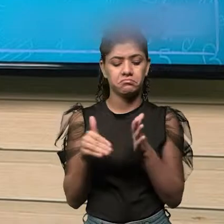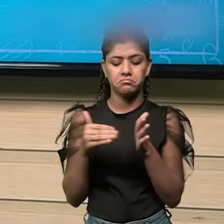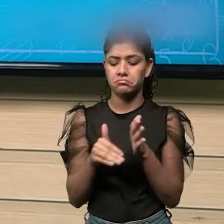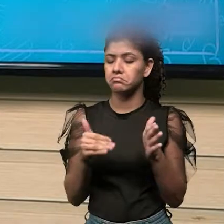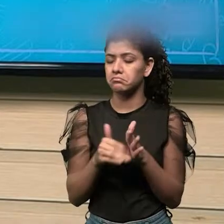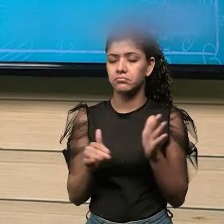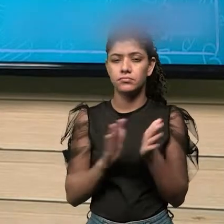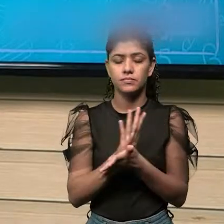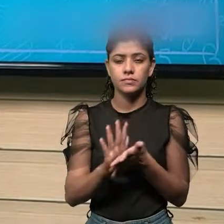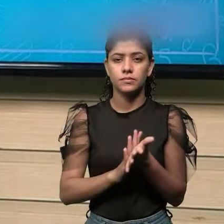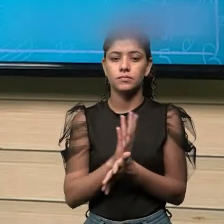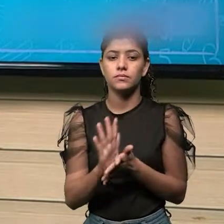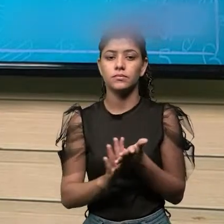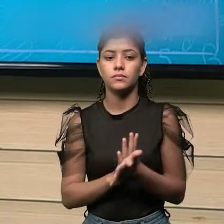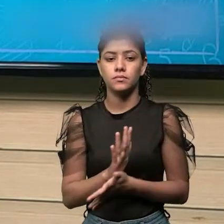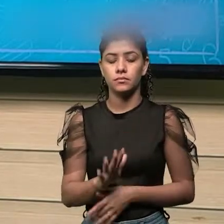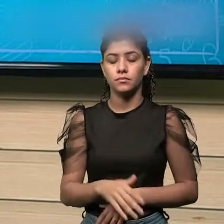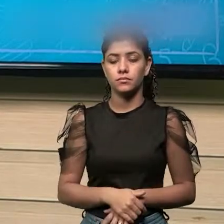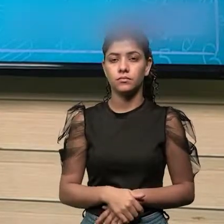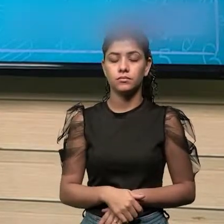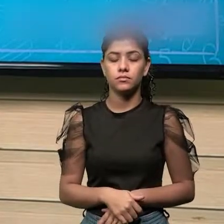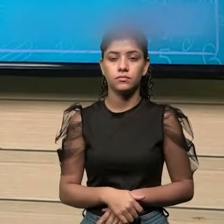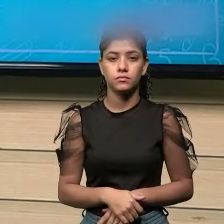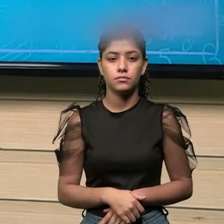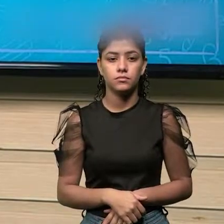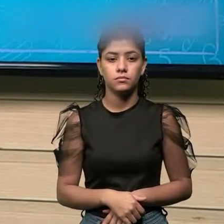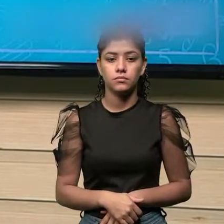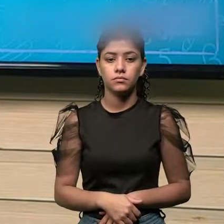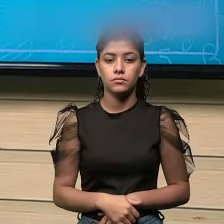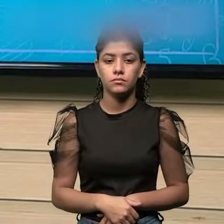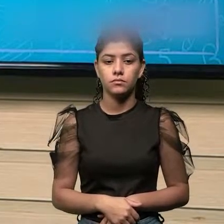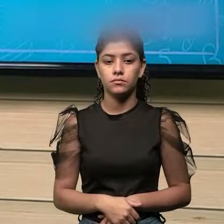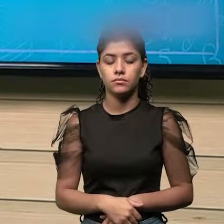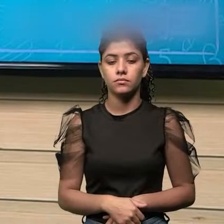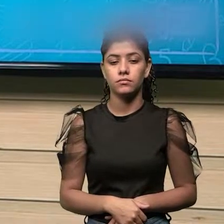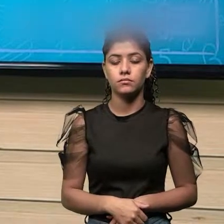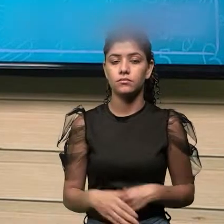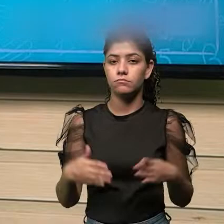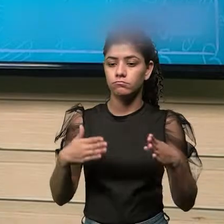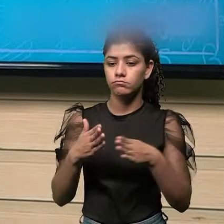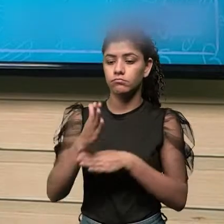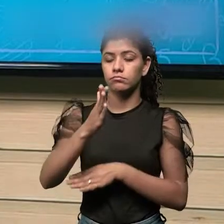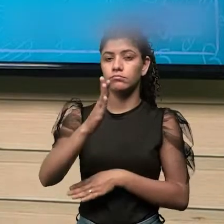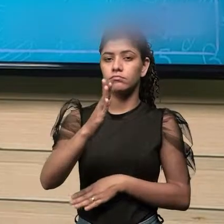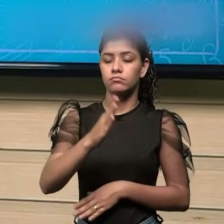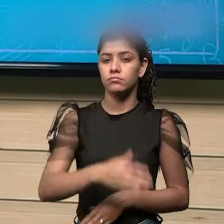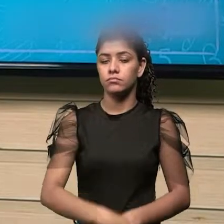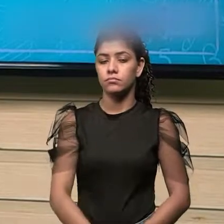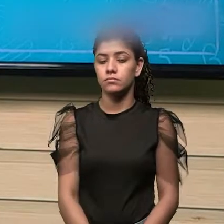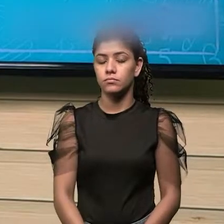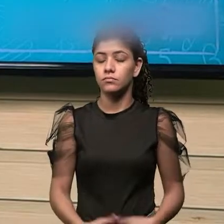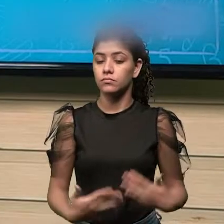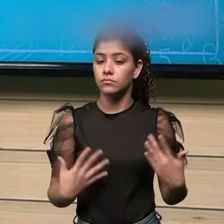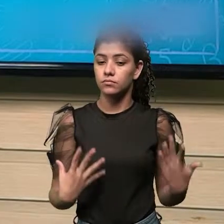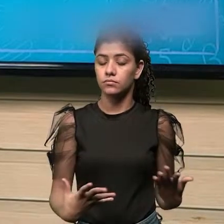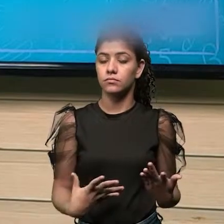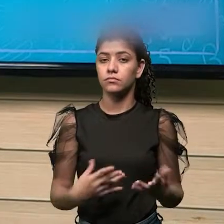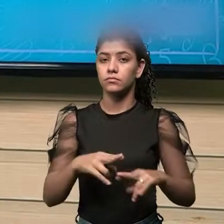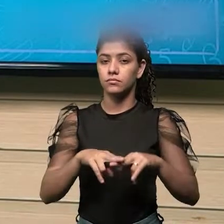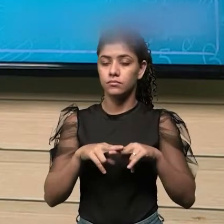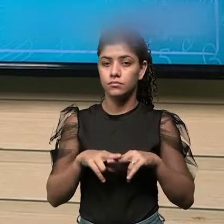nenhum obstáculo, nenhum instrumento, nada vai interferir nesse percurso. Então, daí,